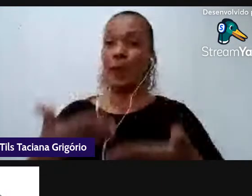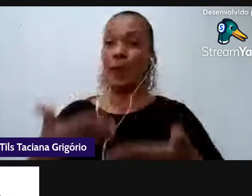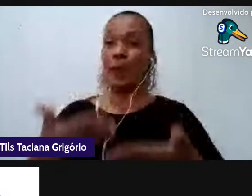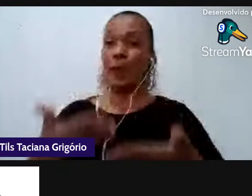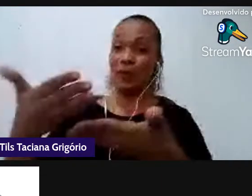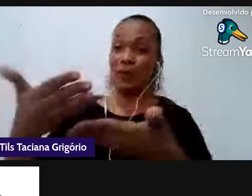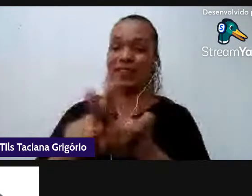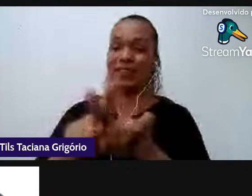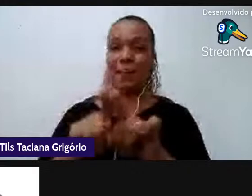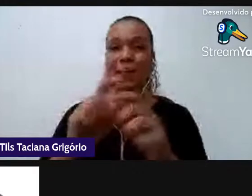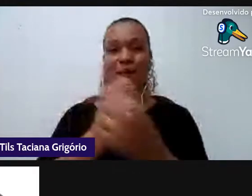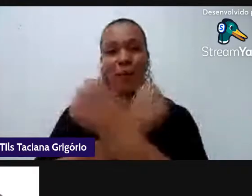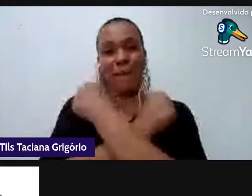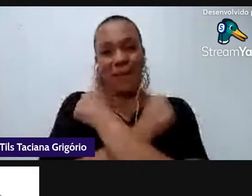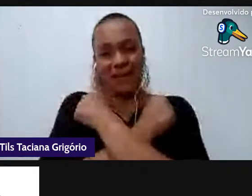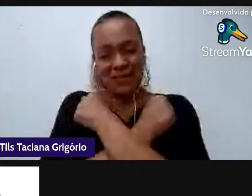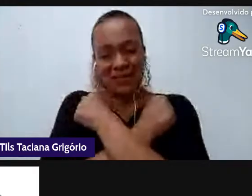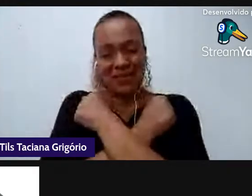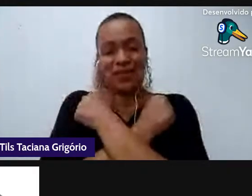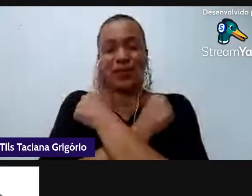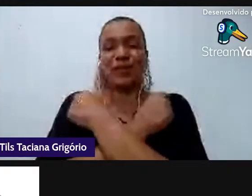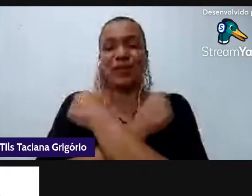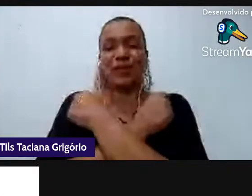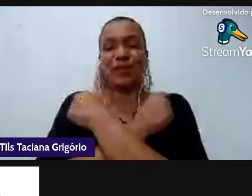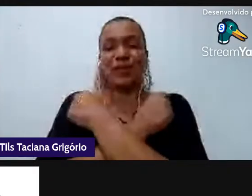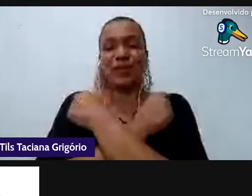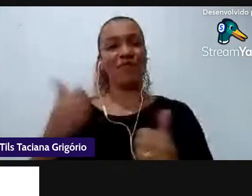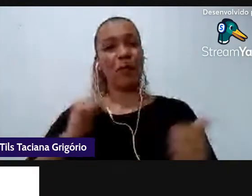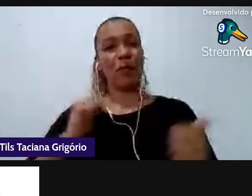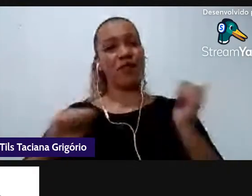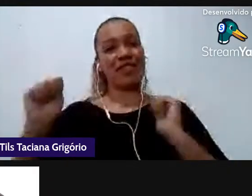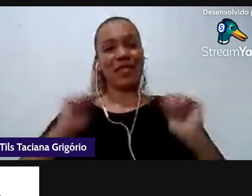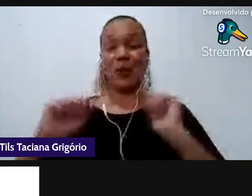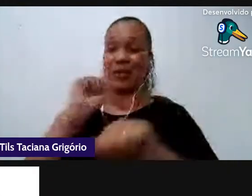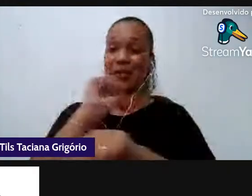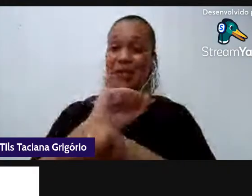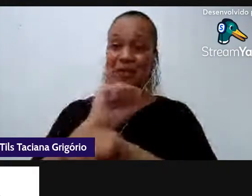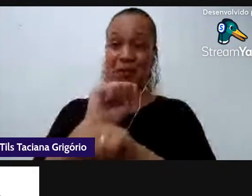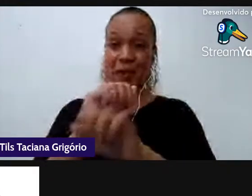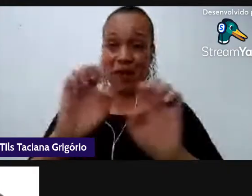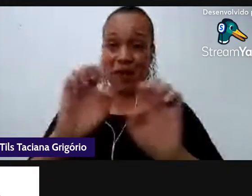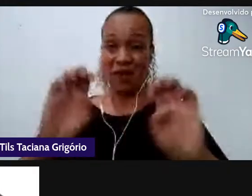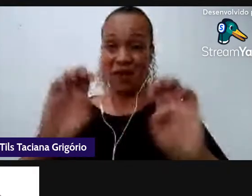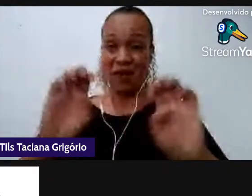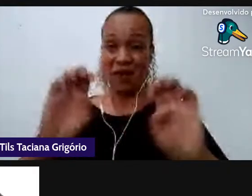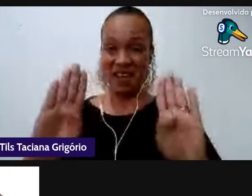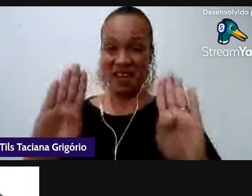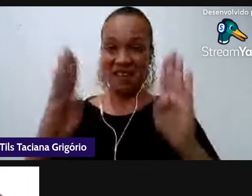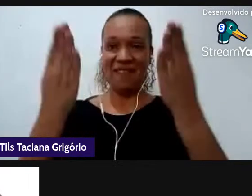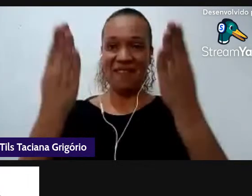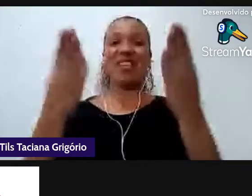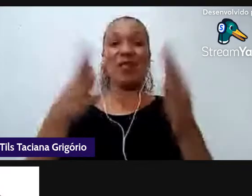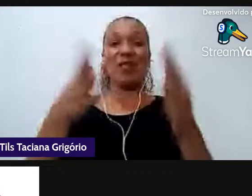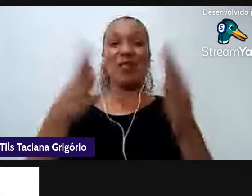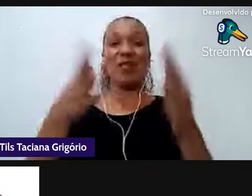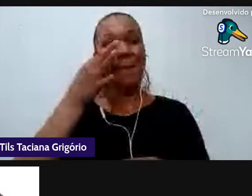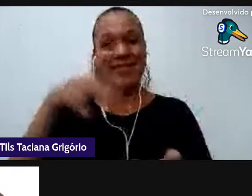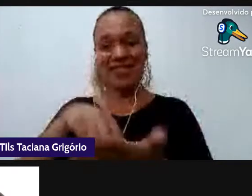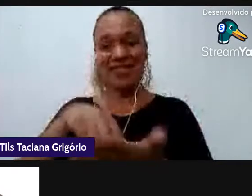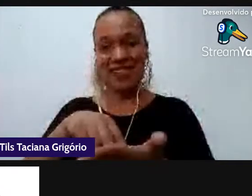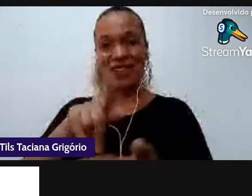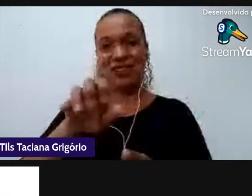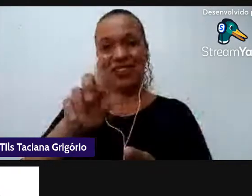e estou assim ansiosa aguardando um evento presencial do GEDEAL para que eu esteja com todos